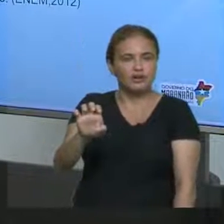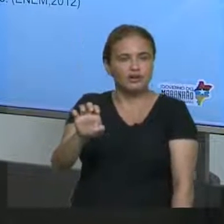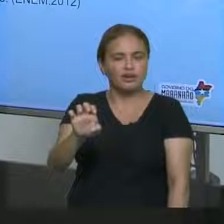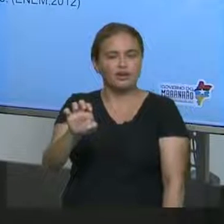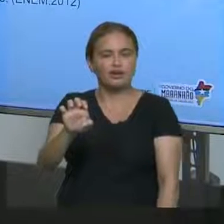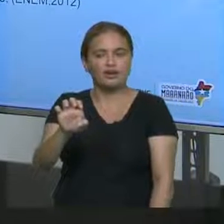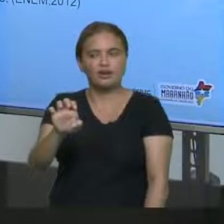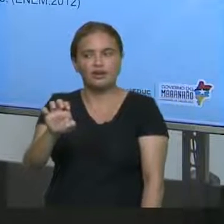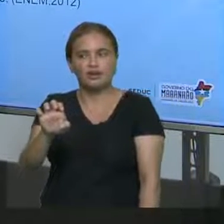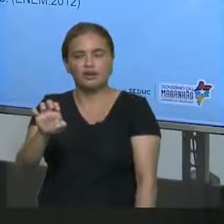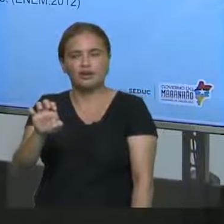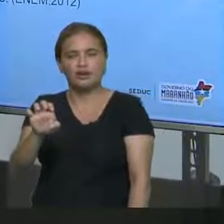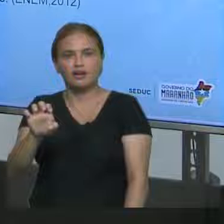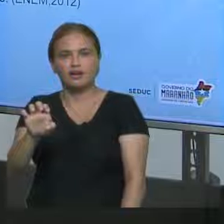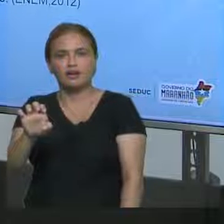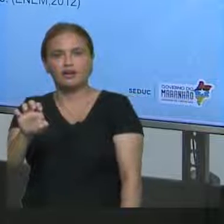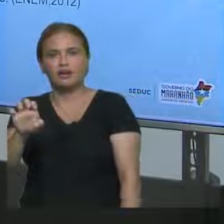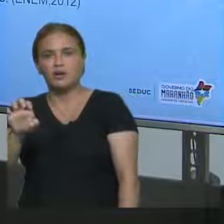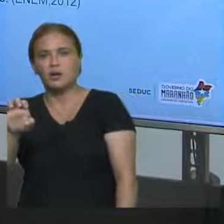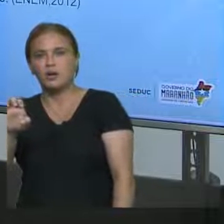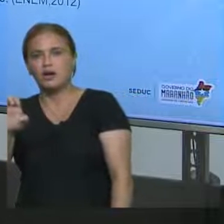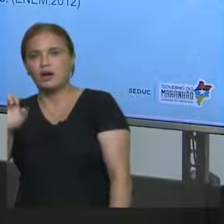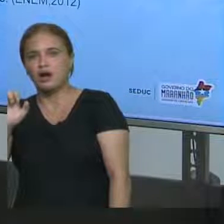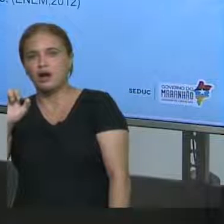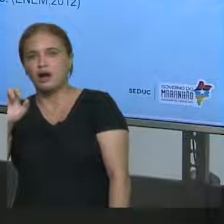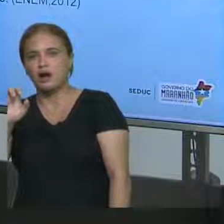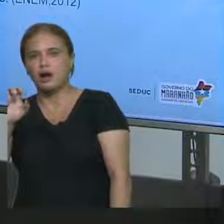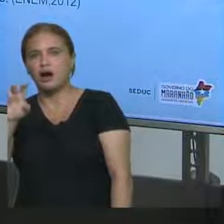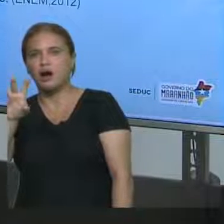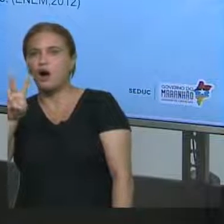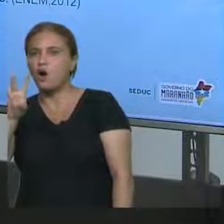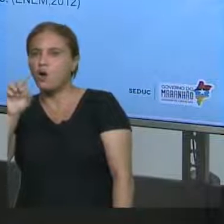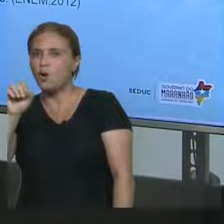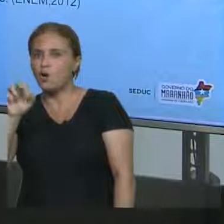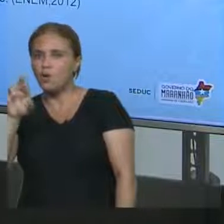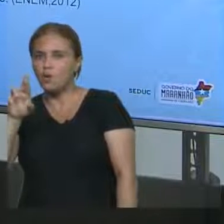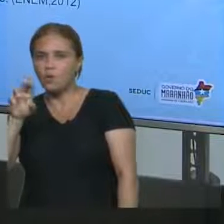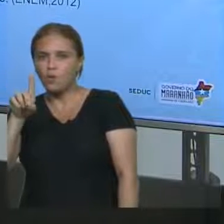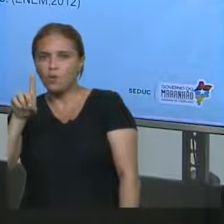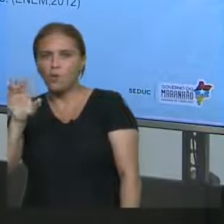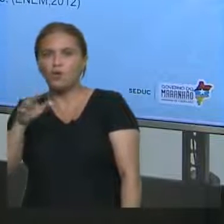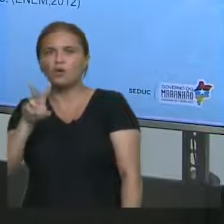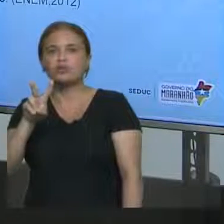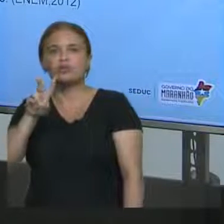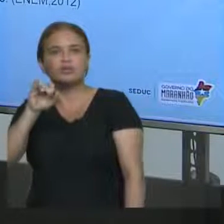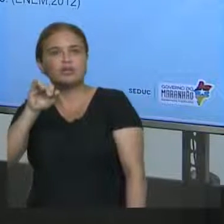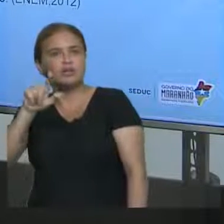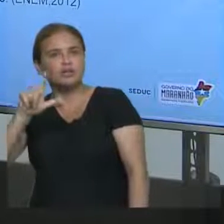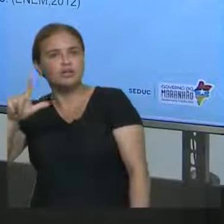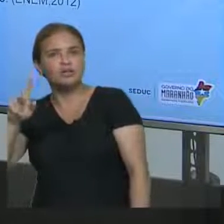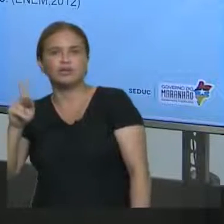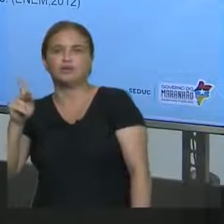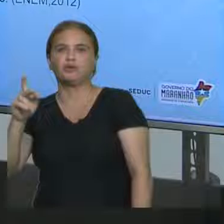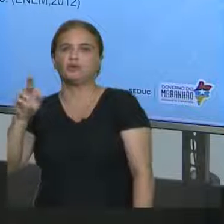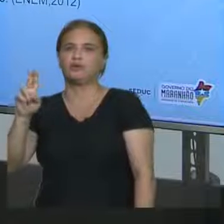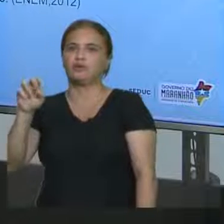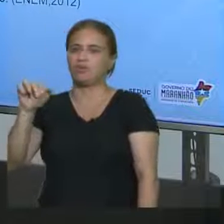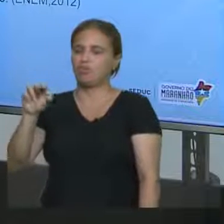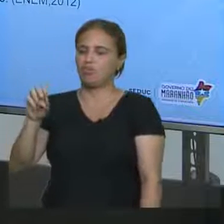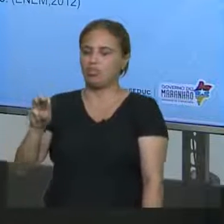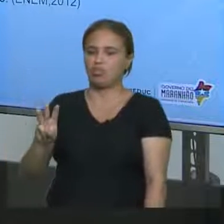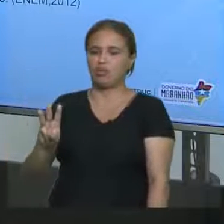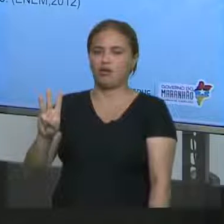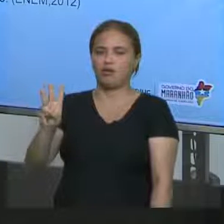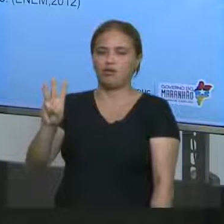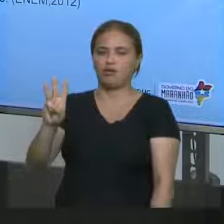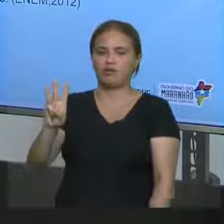Vocês tentaram descobrir onde é que está o Simple Present também nesse texto? Vocês estão vendo aí, Overcomes, tá? Associado ao